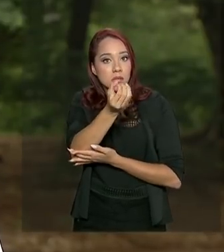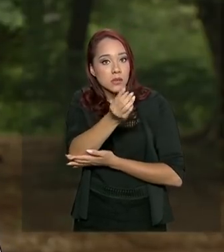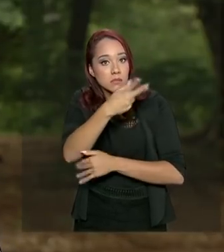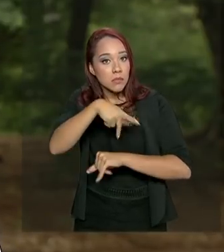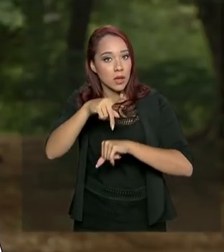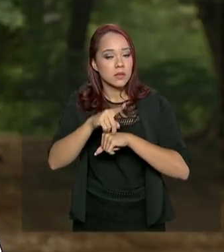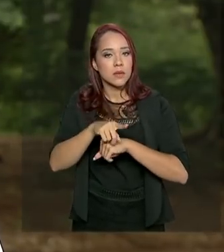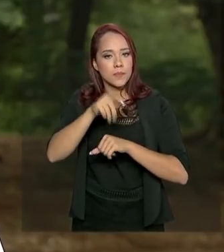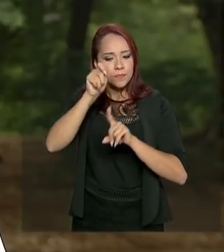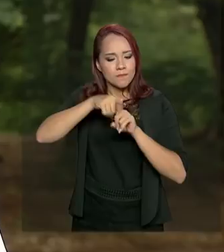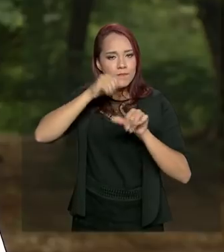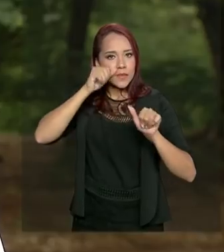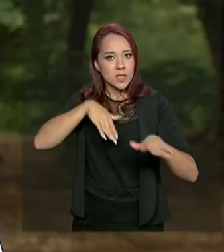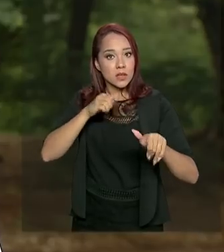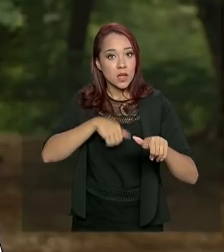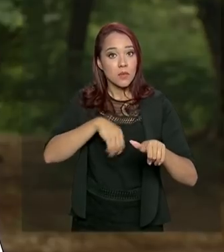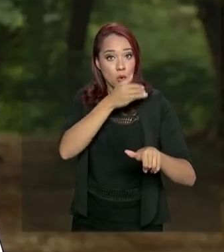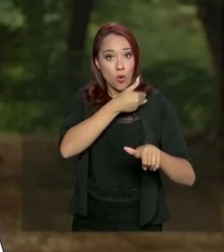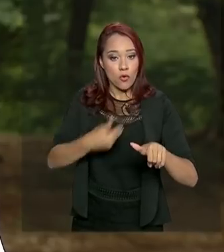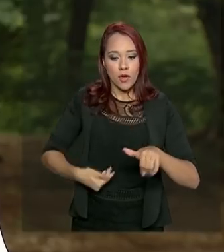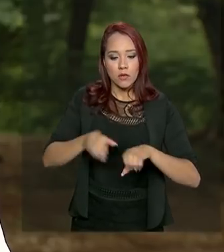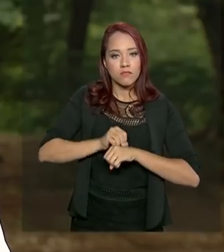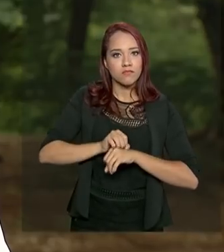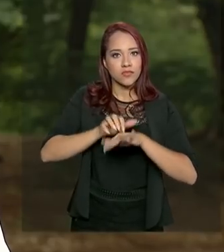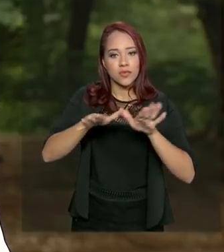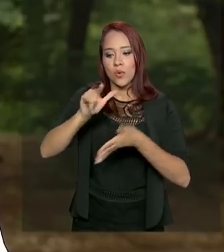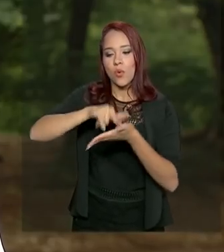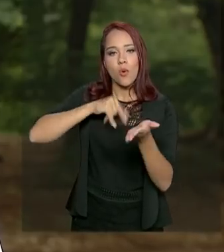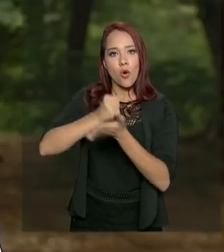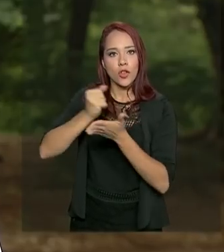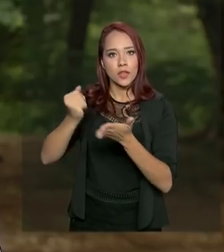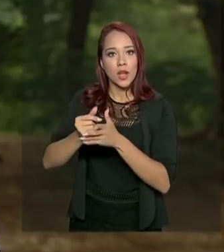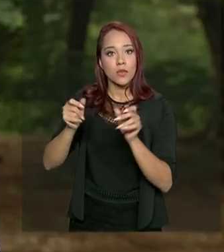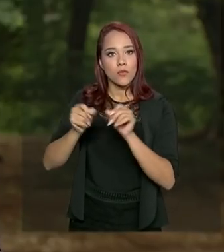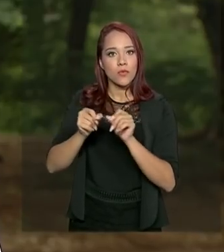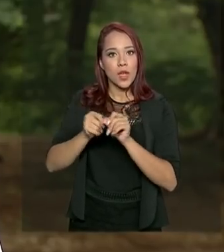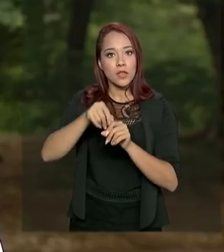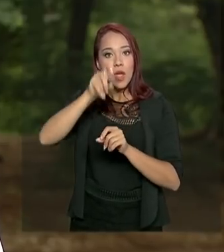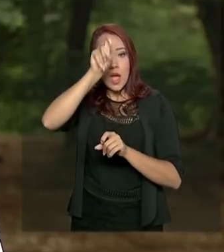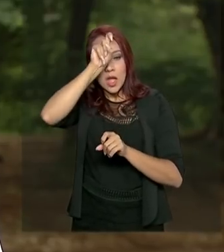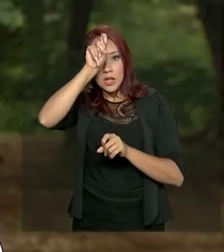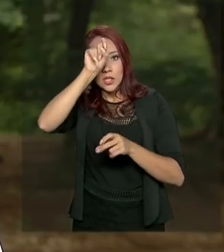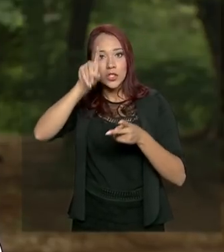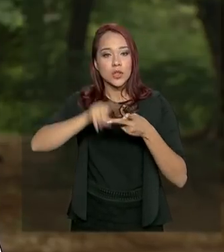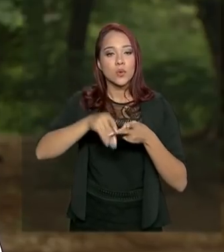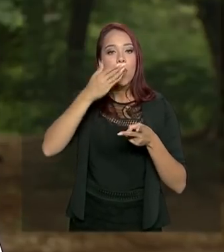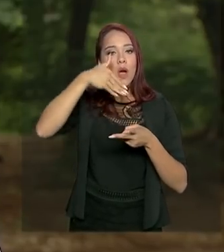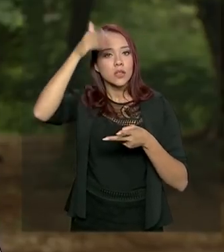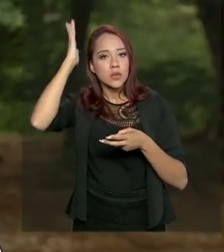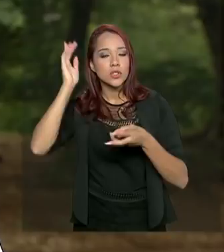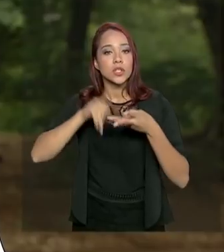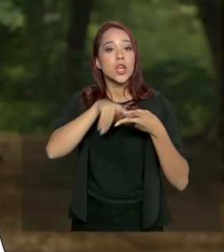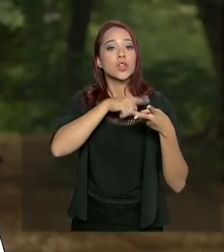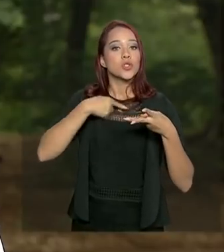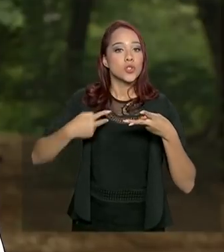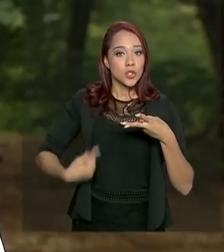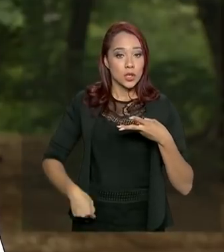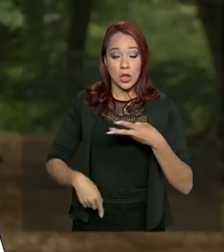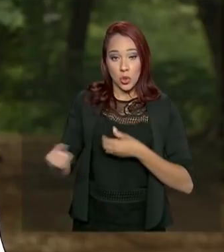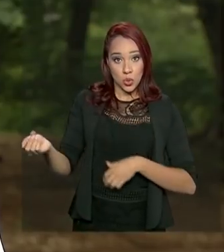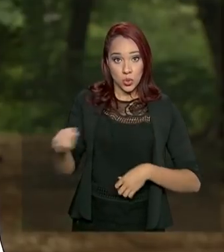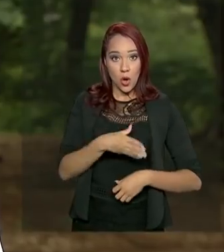Em setembro, o governo expandiu o mercado com contratos fechados no Egito, Arábia Saudita e China. Além das novas